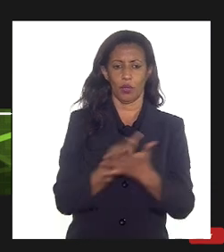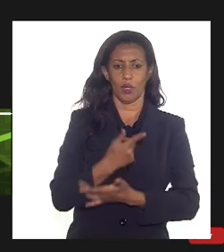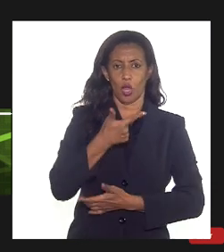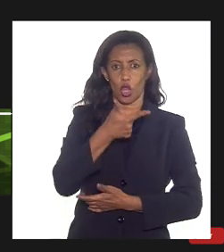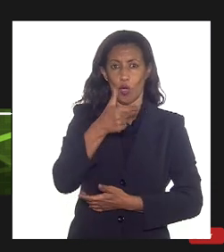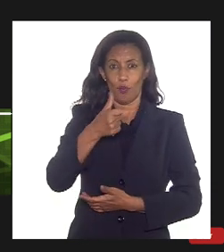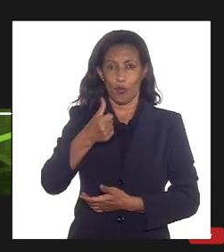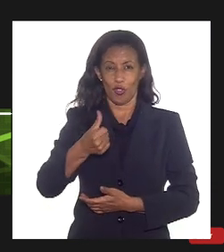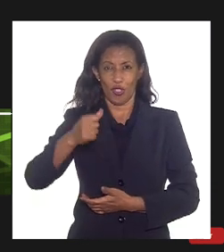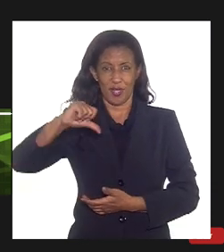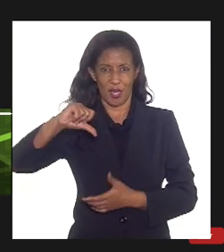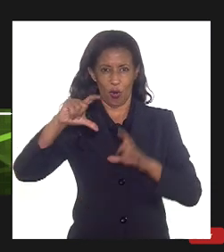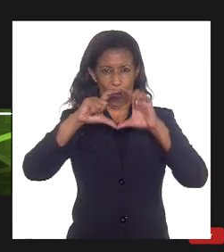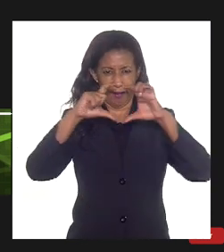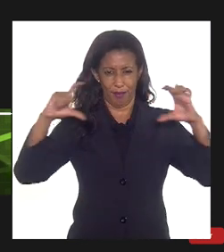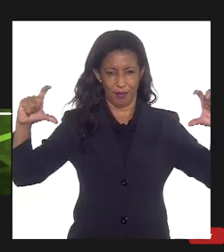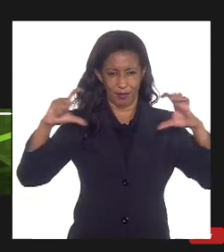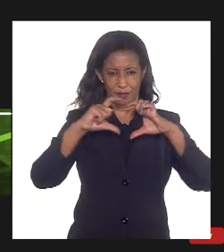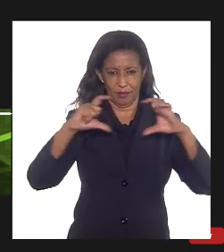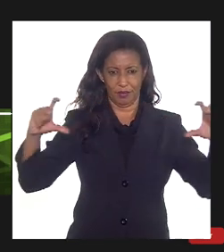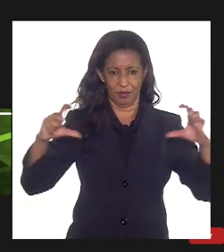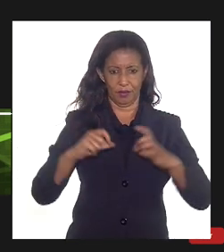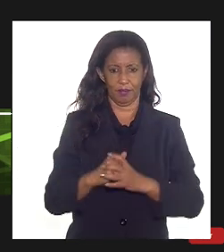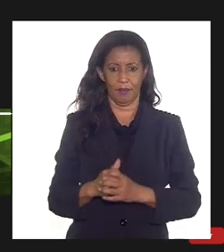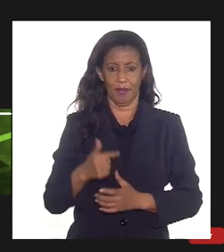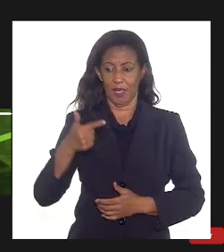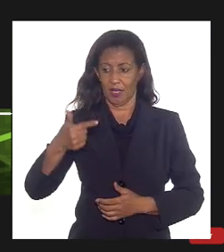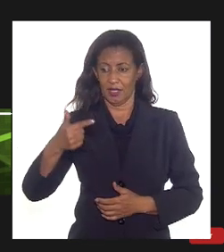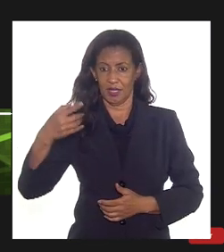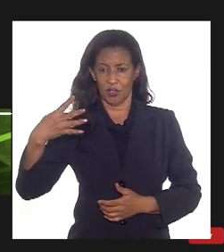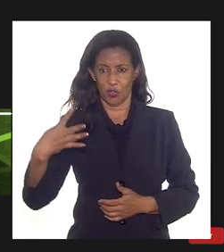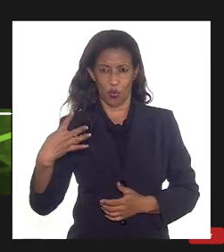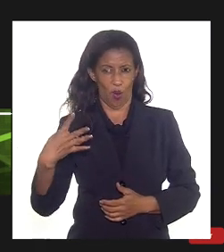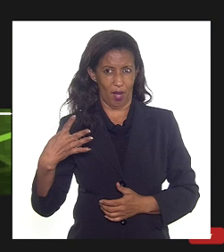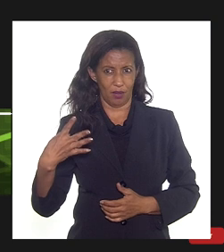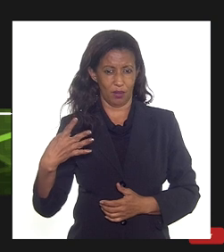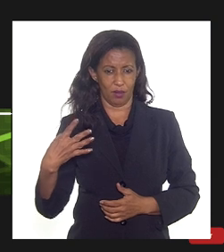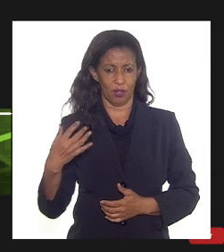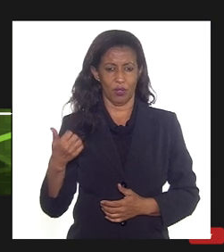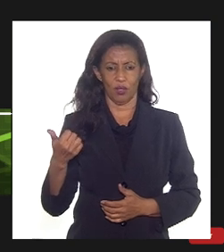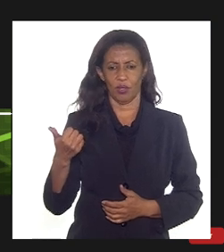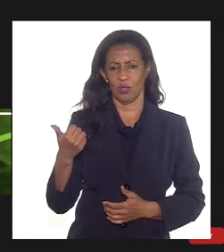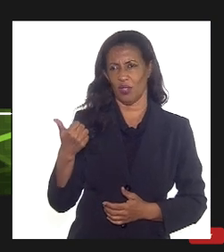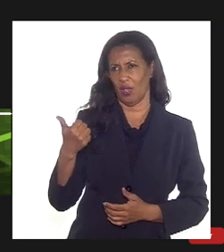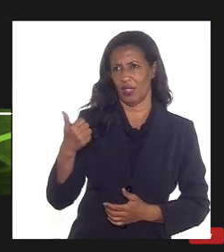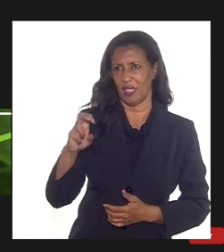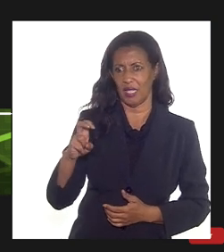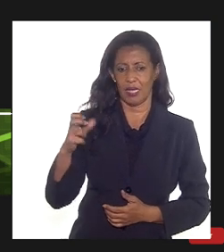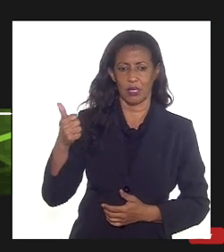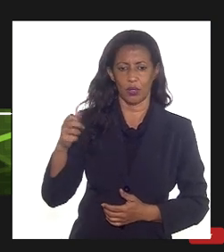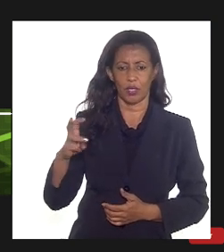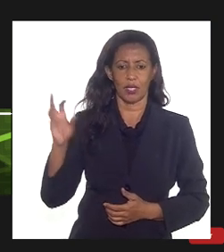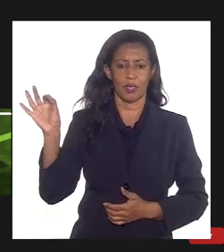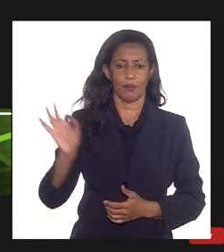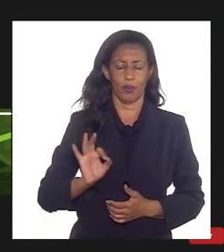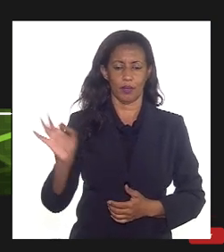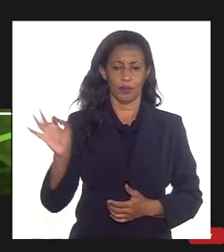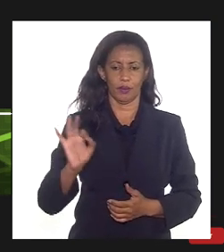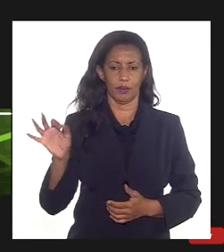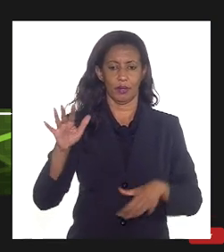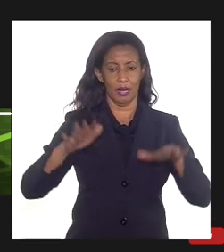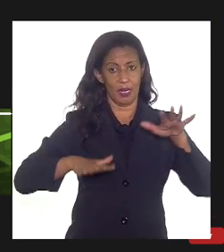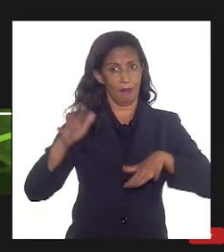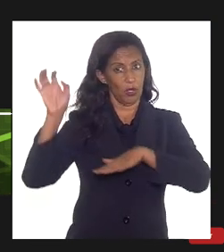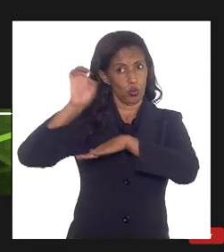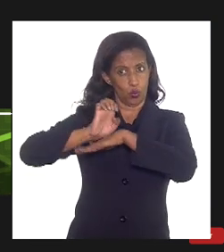aqui aproximadamente talvez aqui desses 24 15% grosso modo ou 13 dependendo do estado